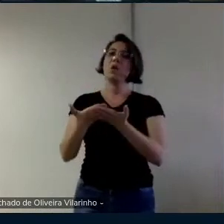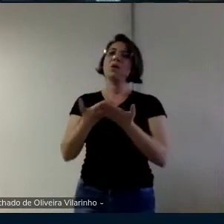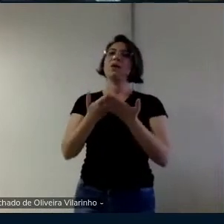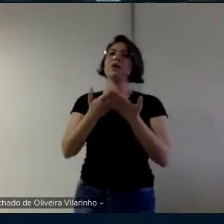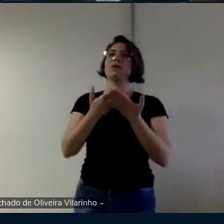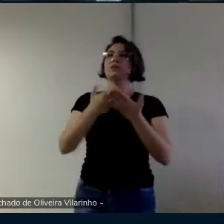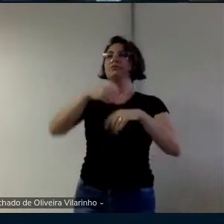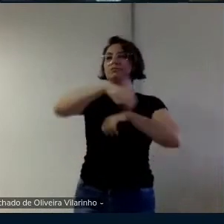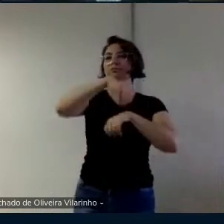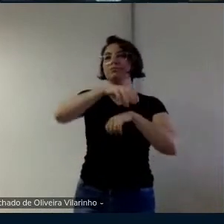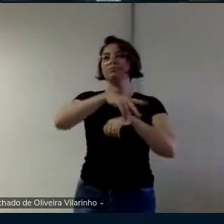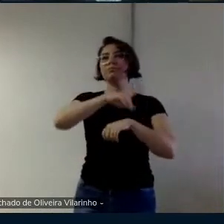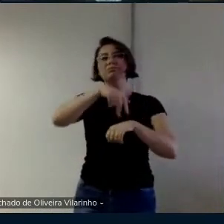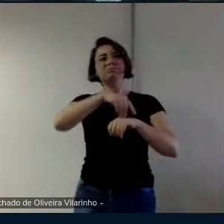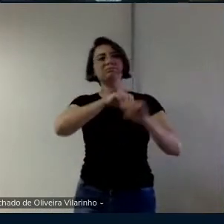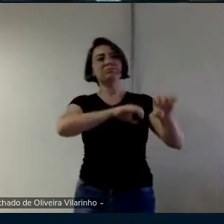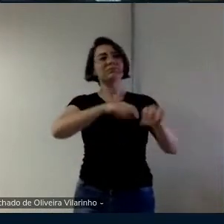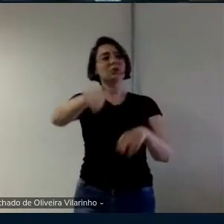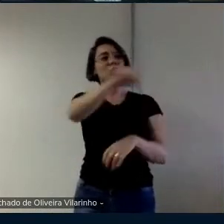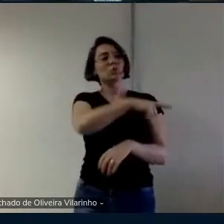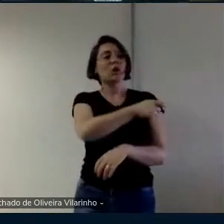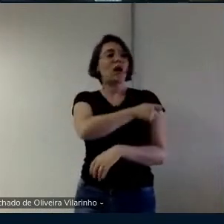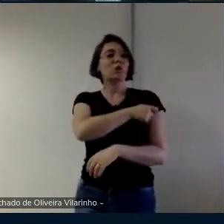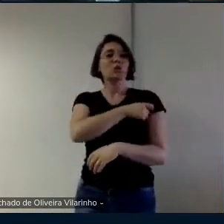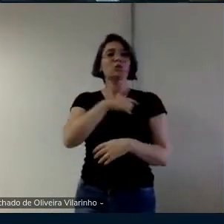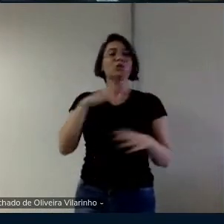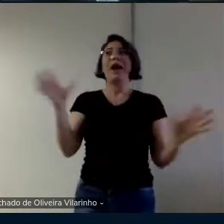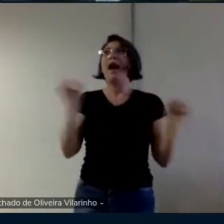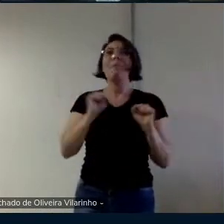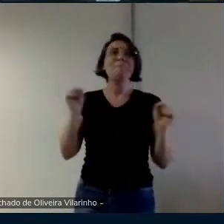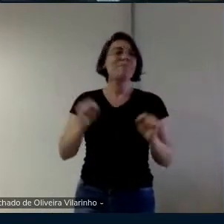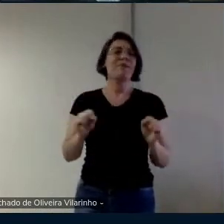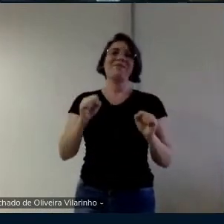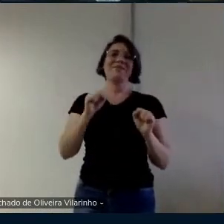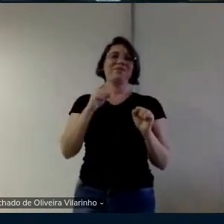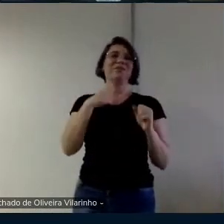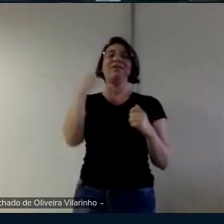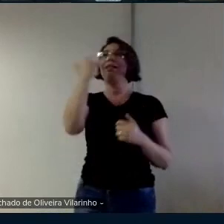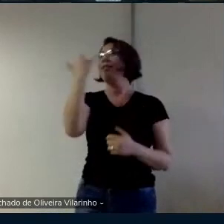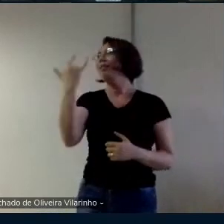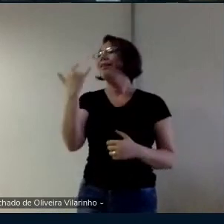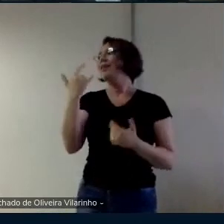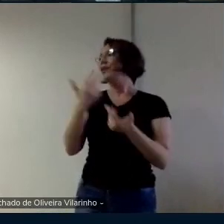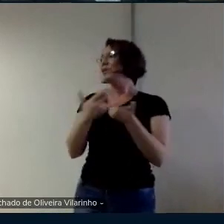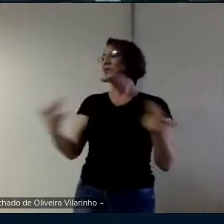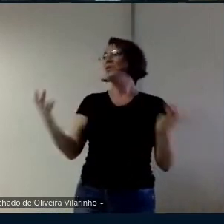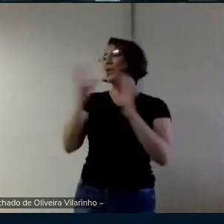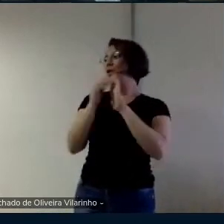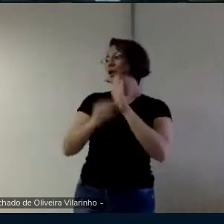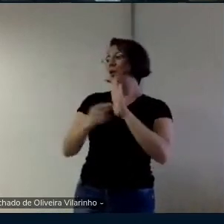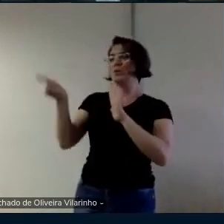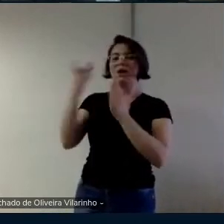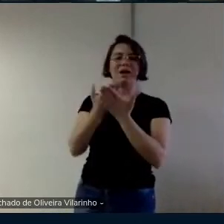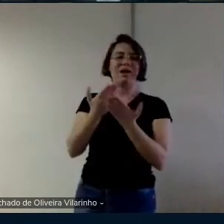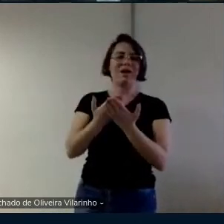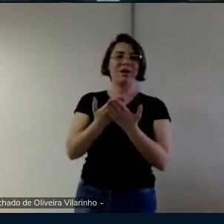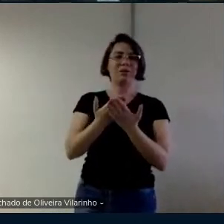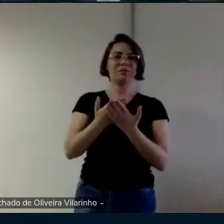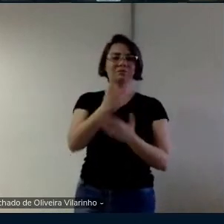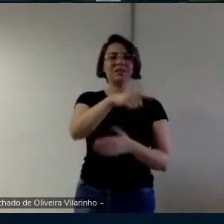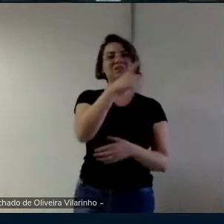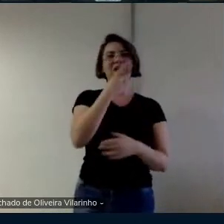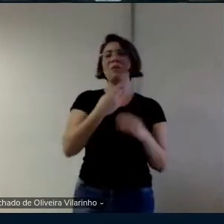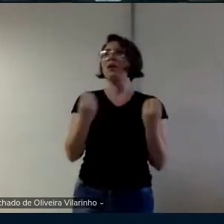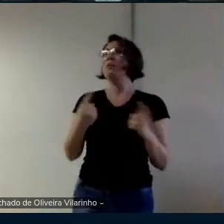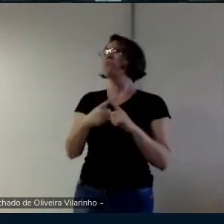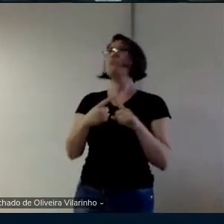que ela deu os alunos vibravam e eles ficavam encantados e no final foi um sucesso total por que